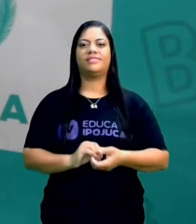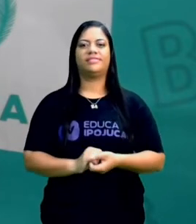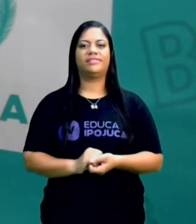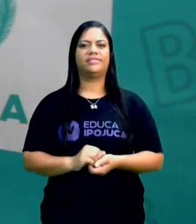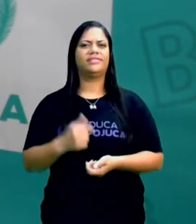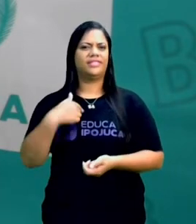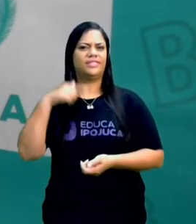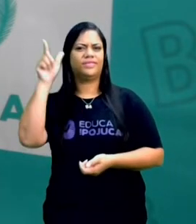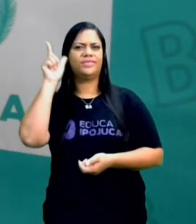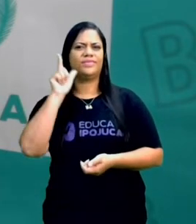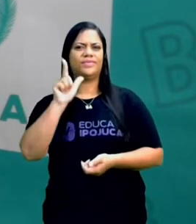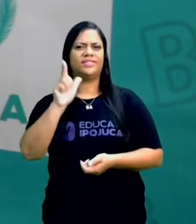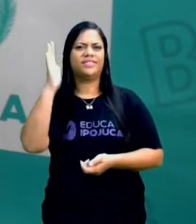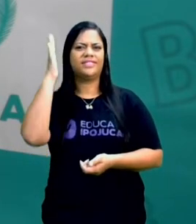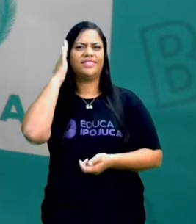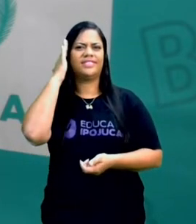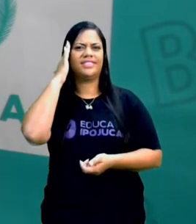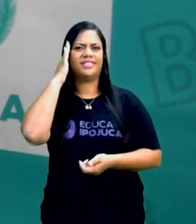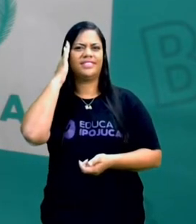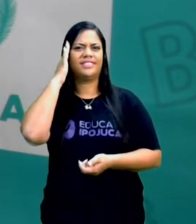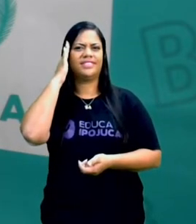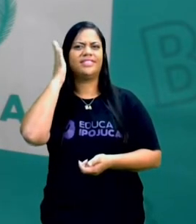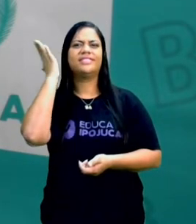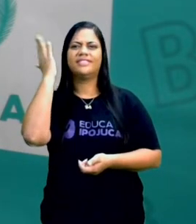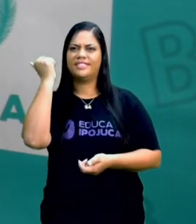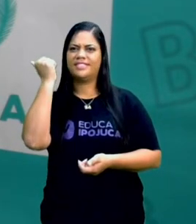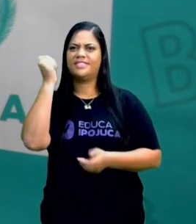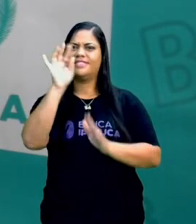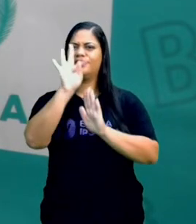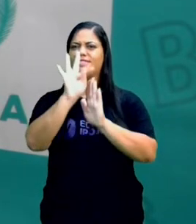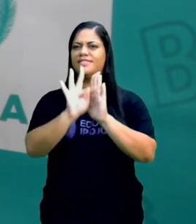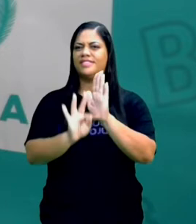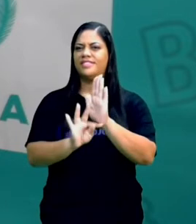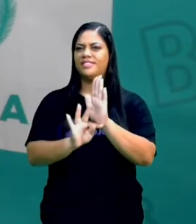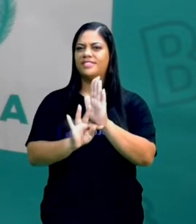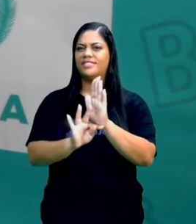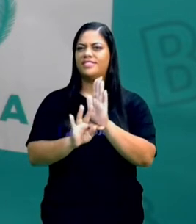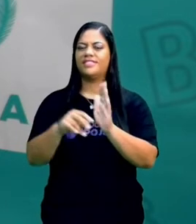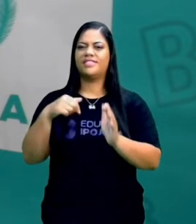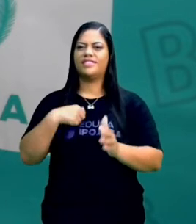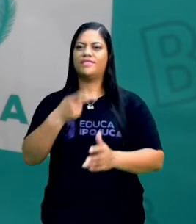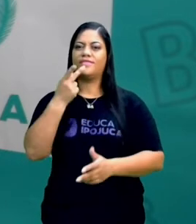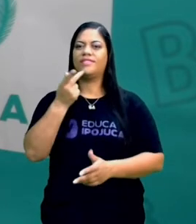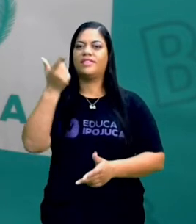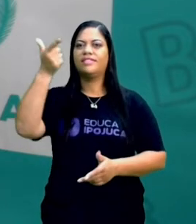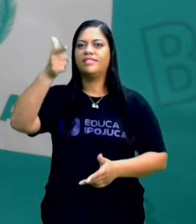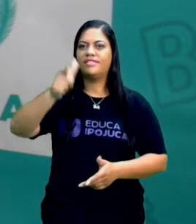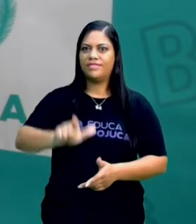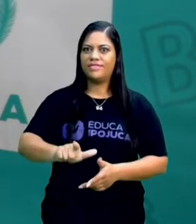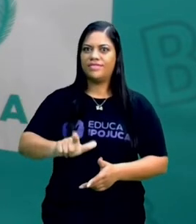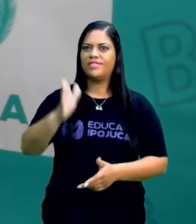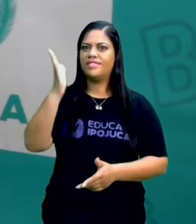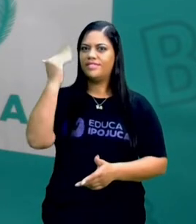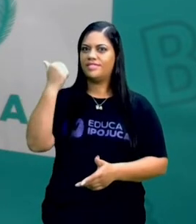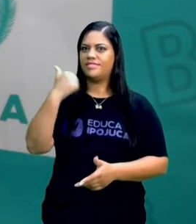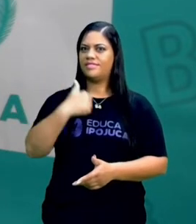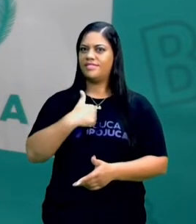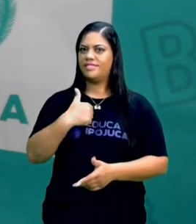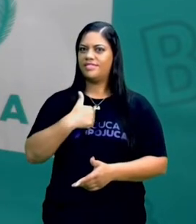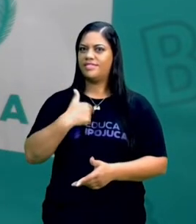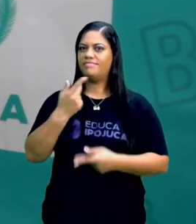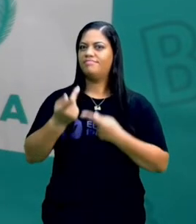Será que eu consigo identificar o tipo do texto? Quando eu vou recontar, será que eu sei aquilo que eu estou